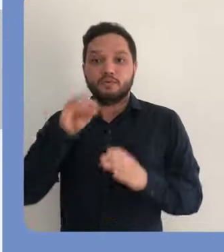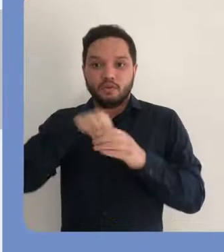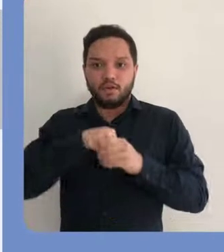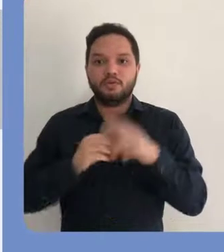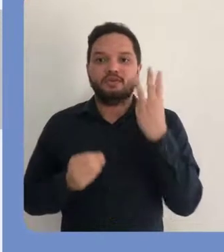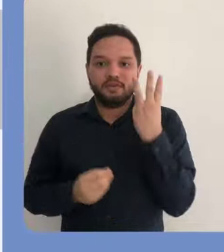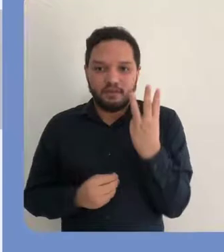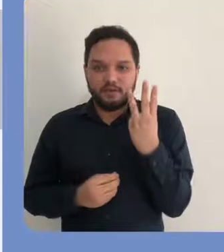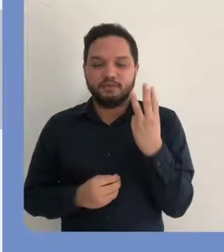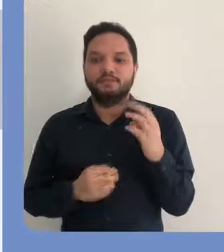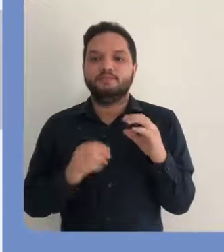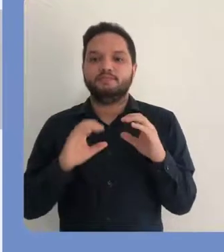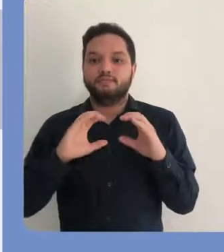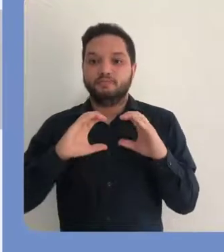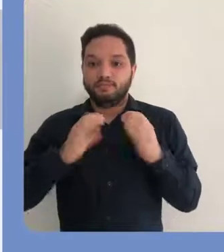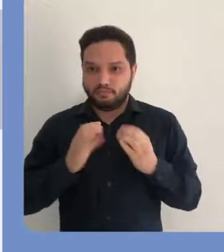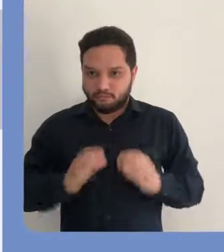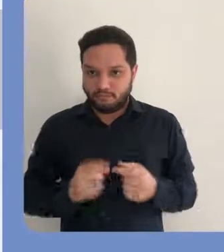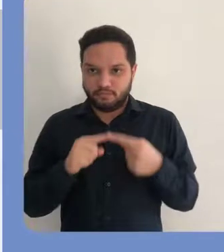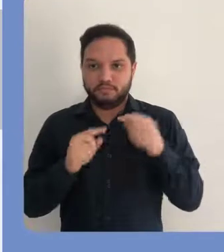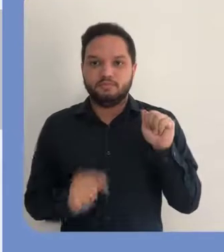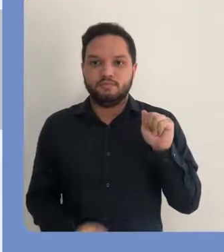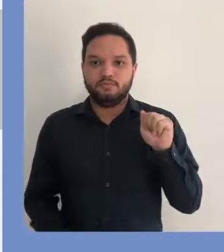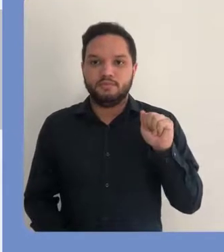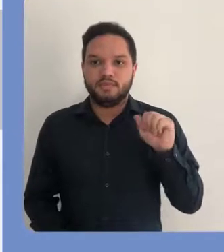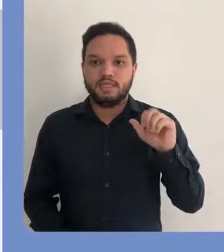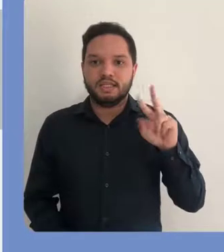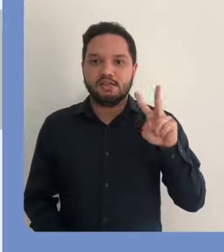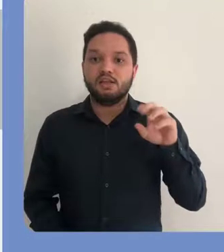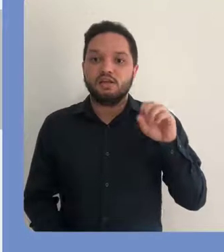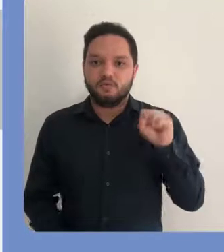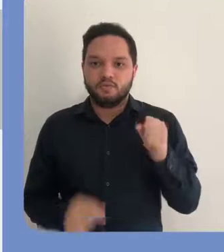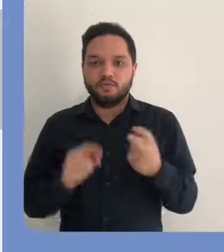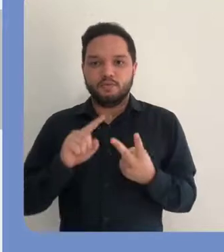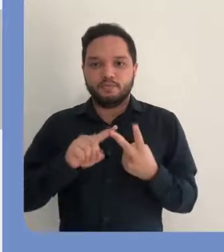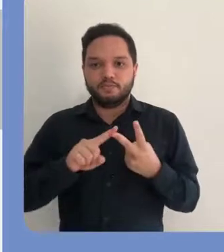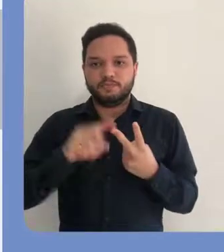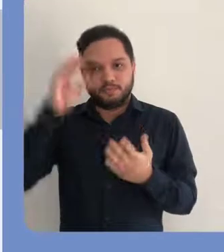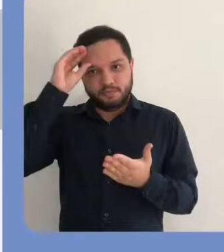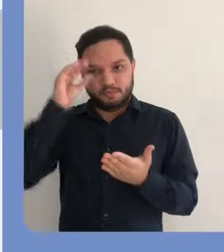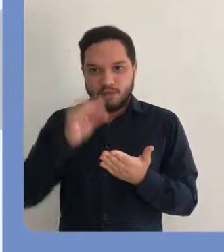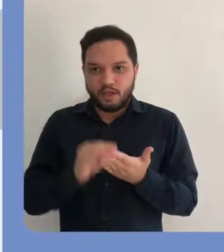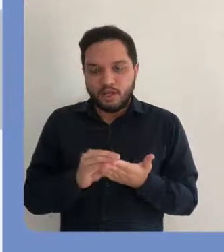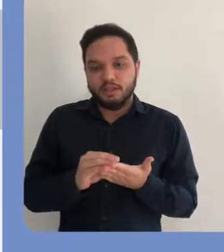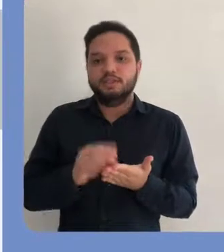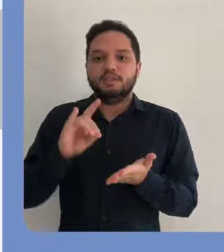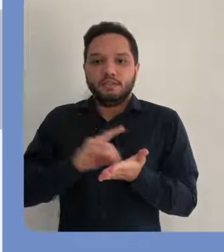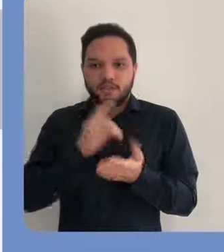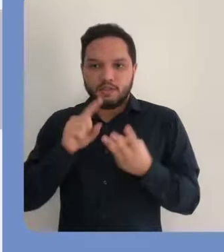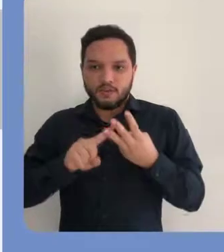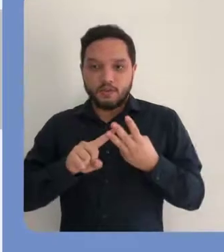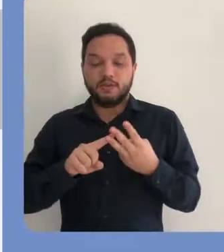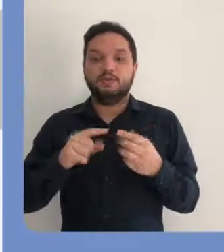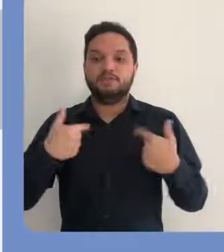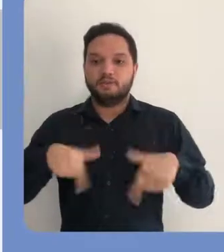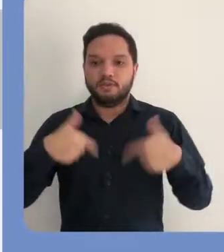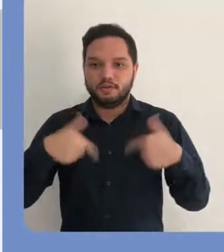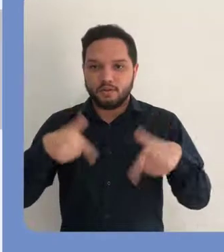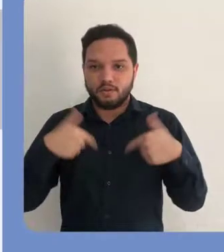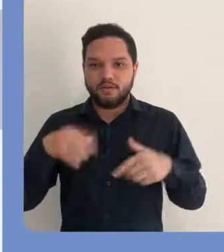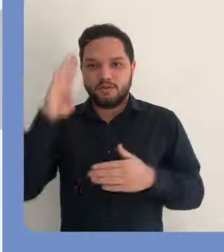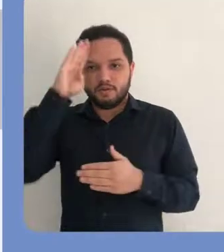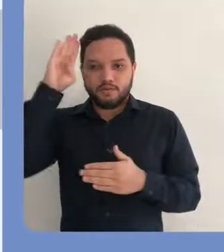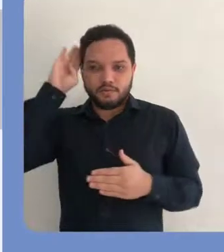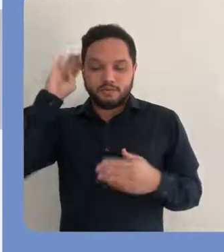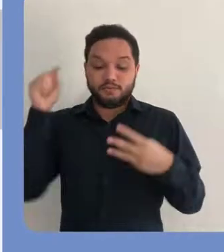BU e dentro desta plataforma nós temos três comunidades, acervos, teses e dissertações e trabalhos